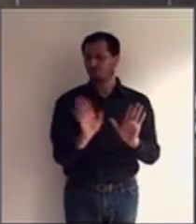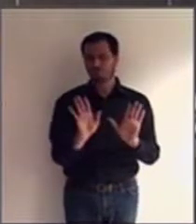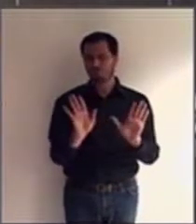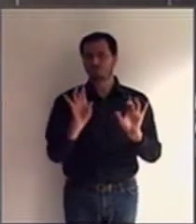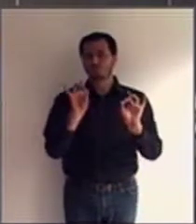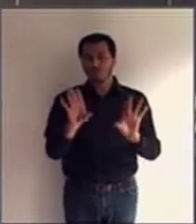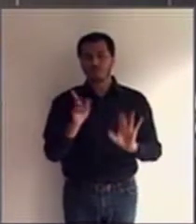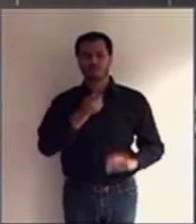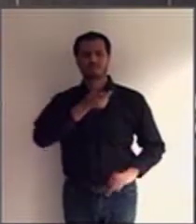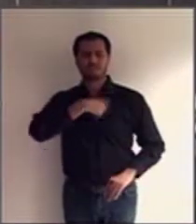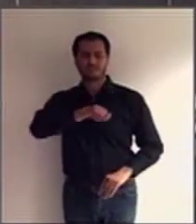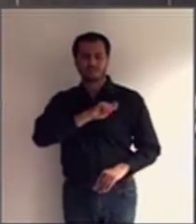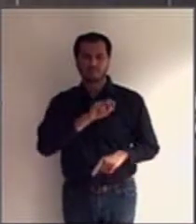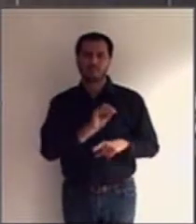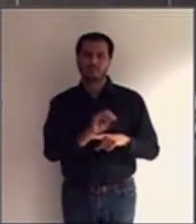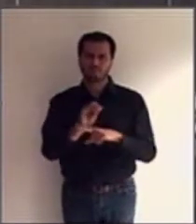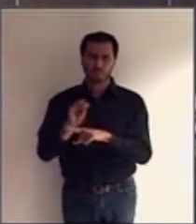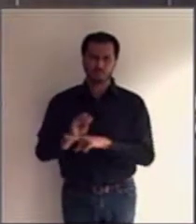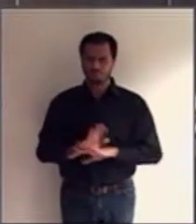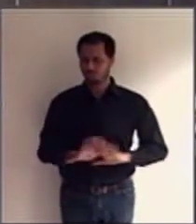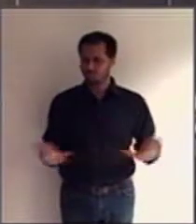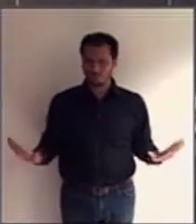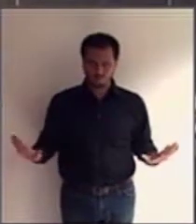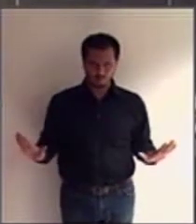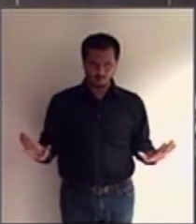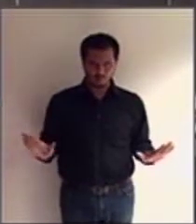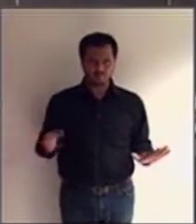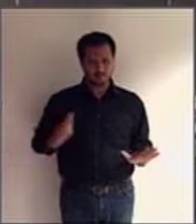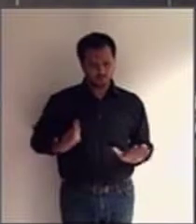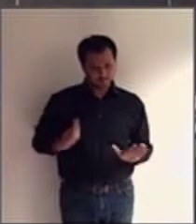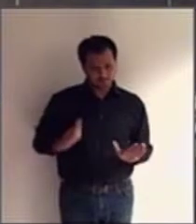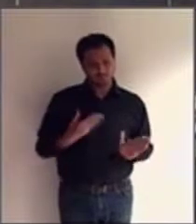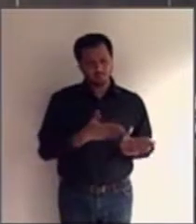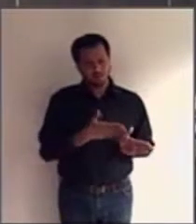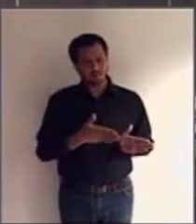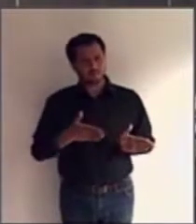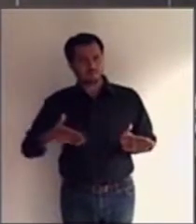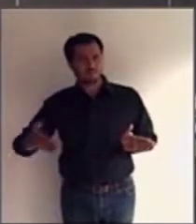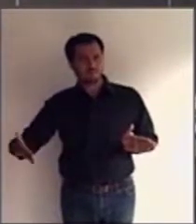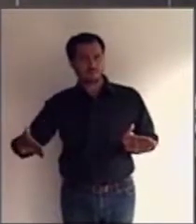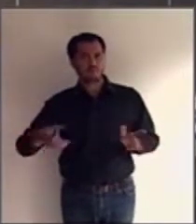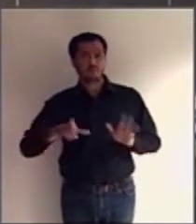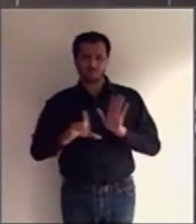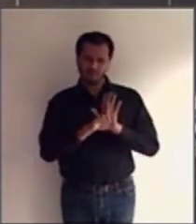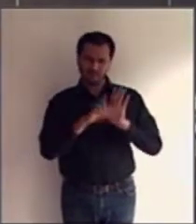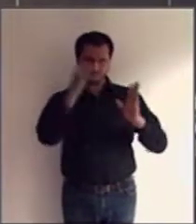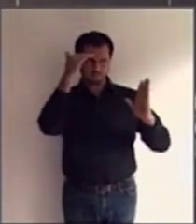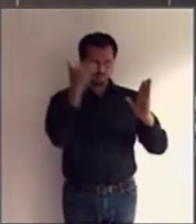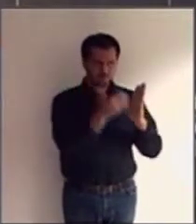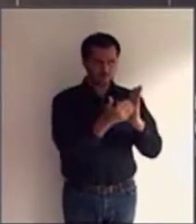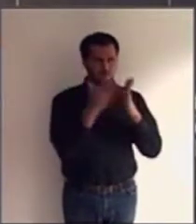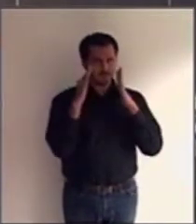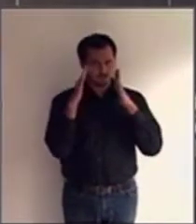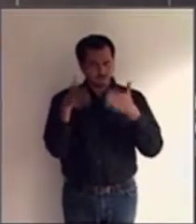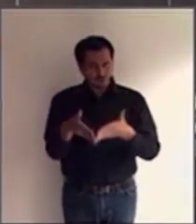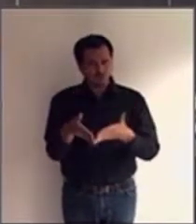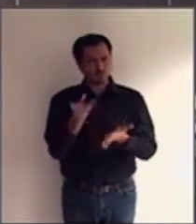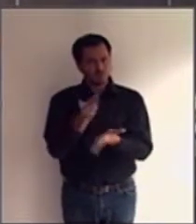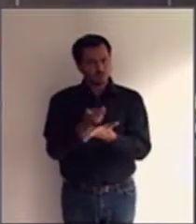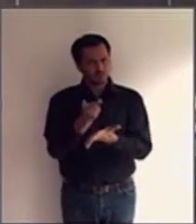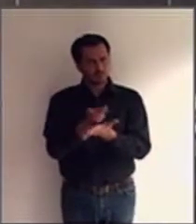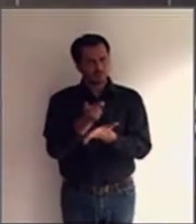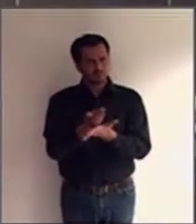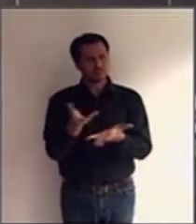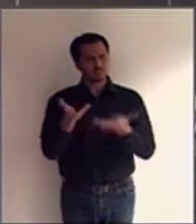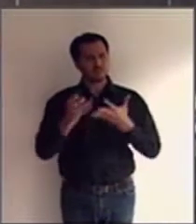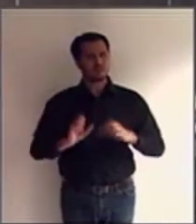interdição, participando de todas as suas etapas, buscando sempre o cumprimento da lei e focando sempre na manutenção